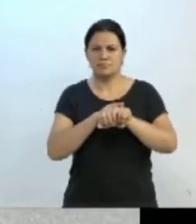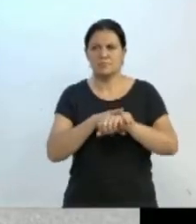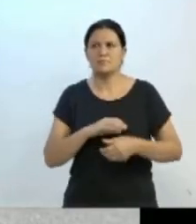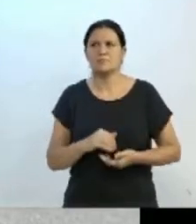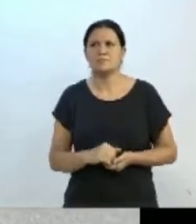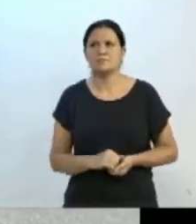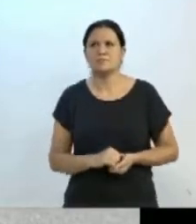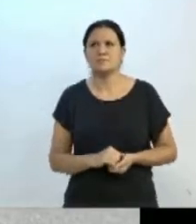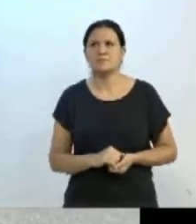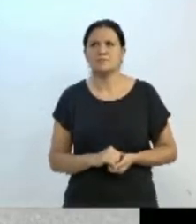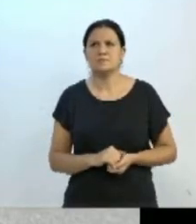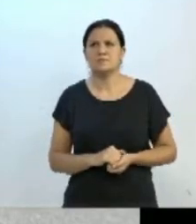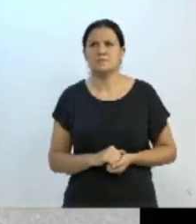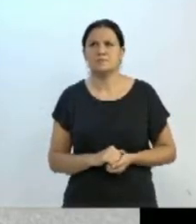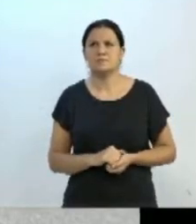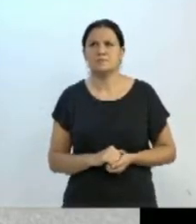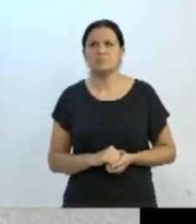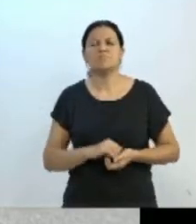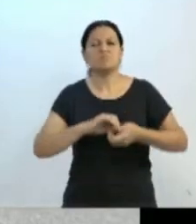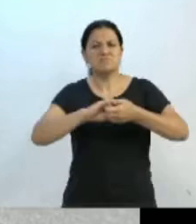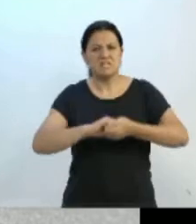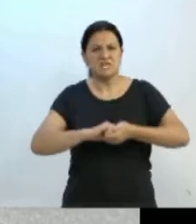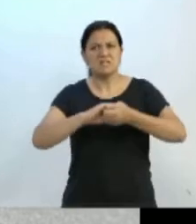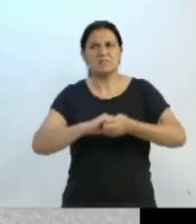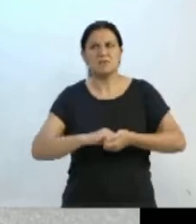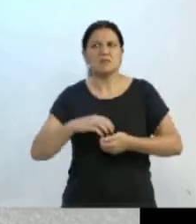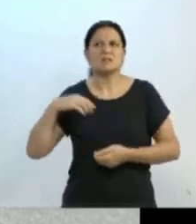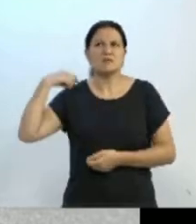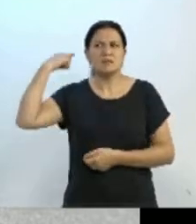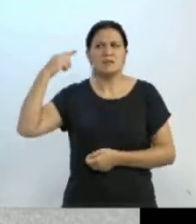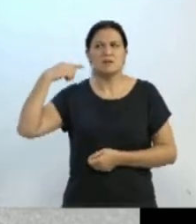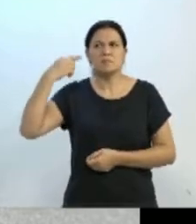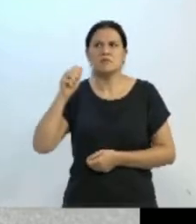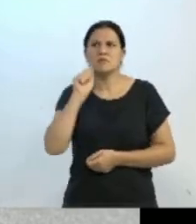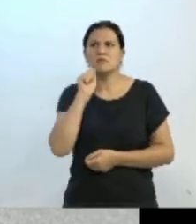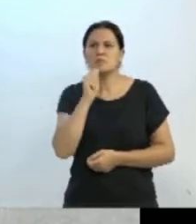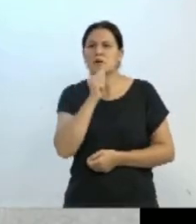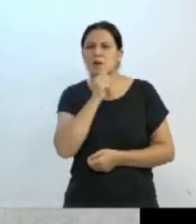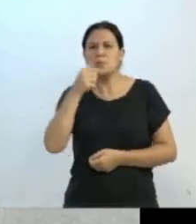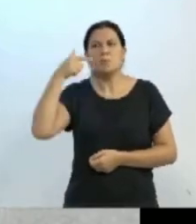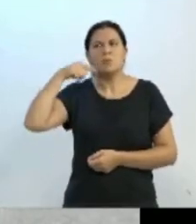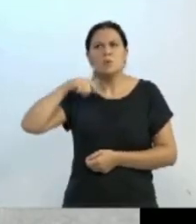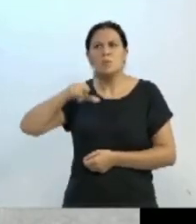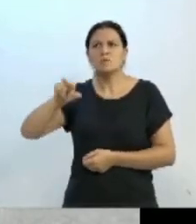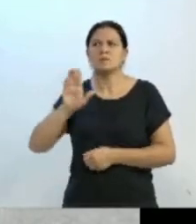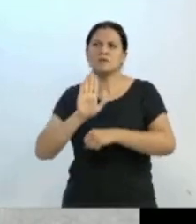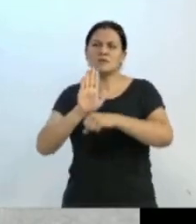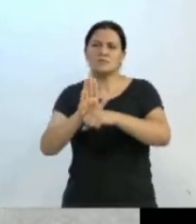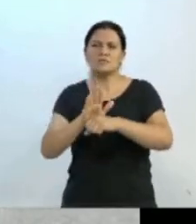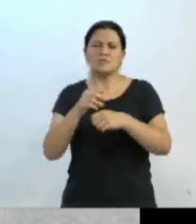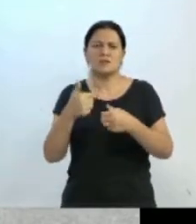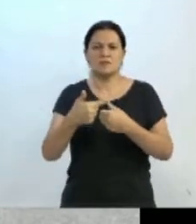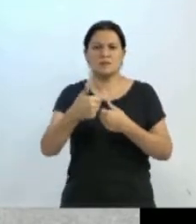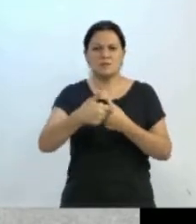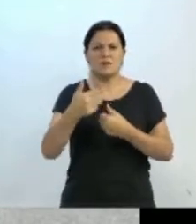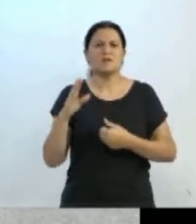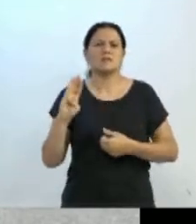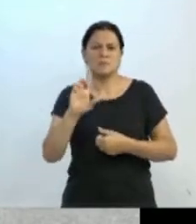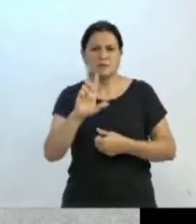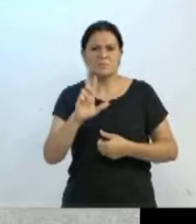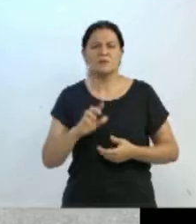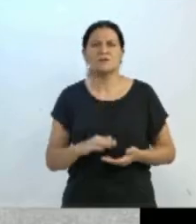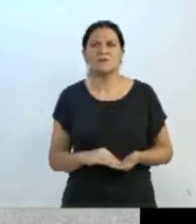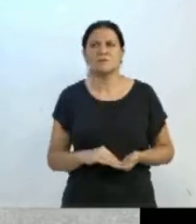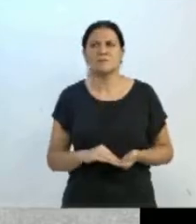Parabéns, vereador, deputado Ricardo Alba, né? Por trazer esse recurso aí para a nossa cidade, para poder fazer,